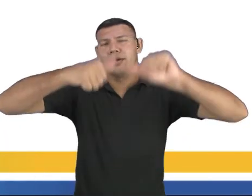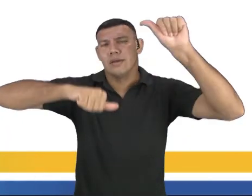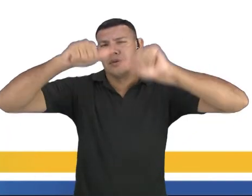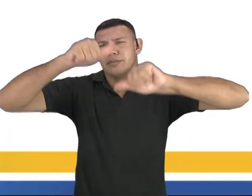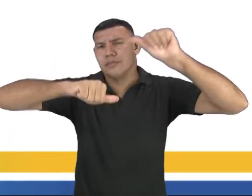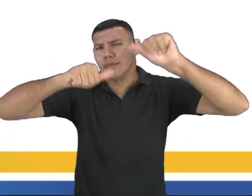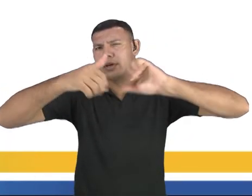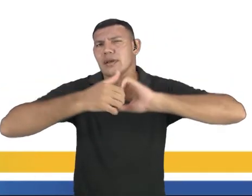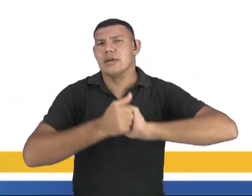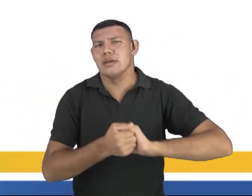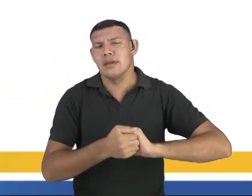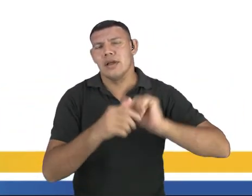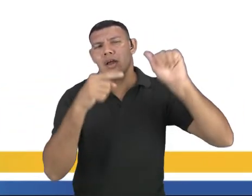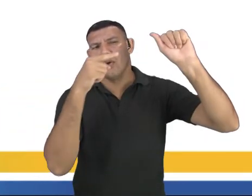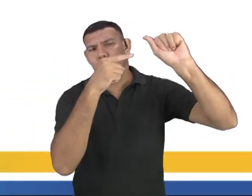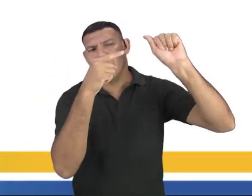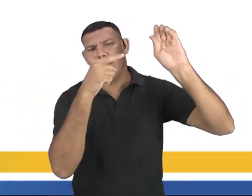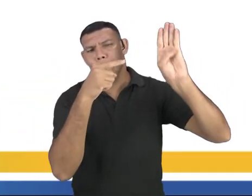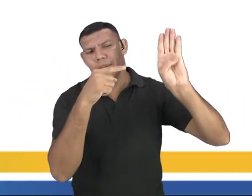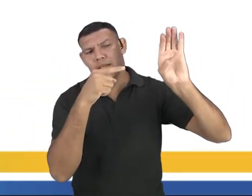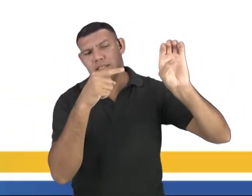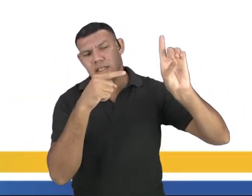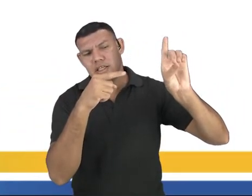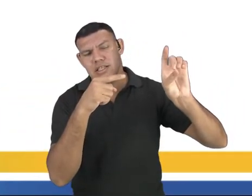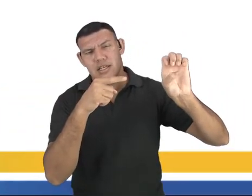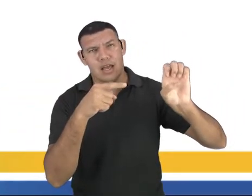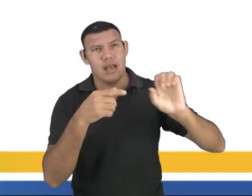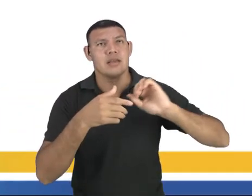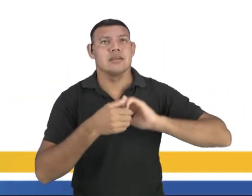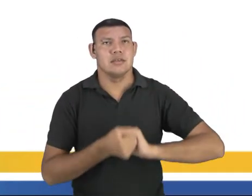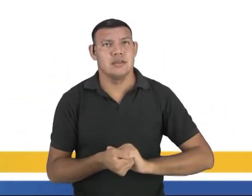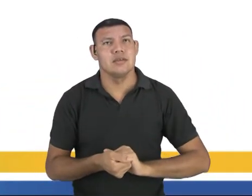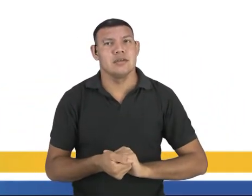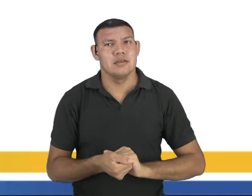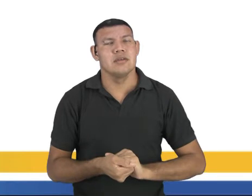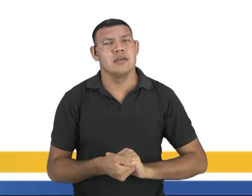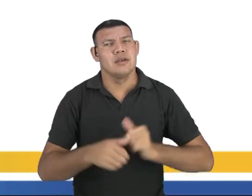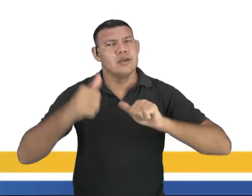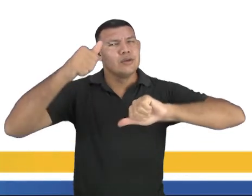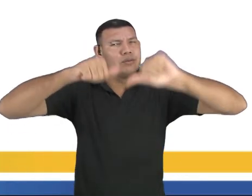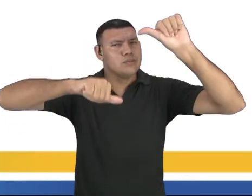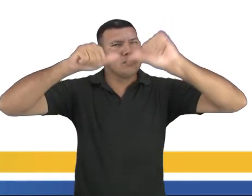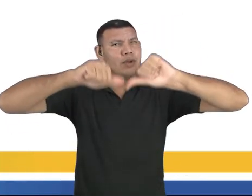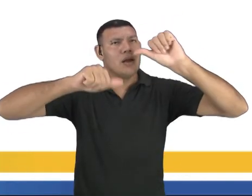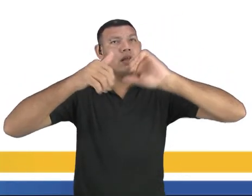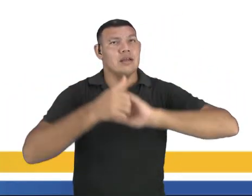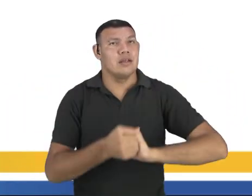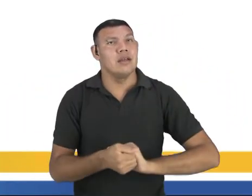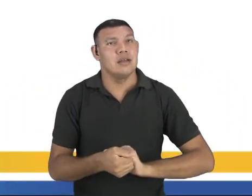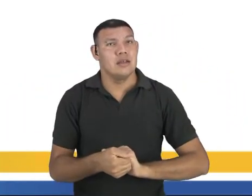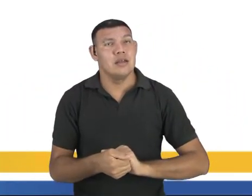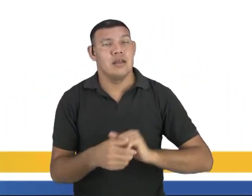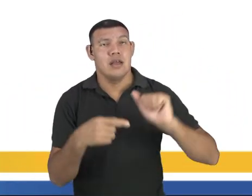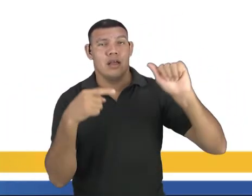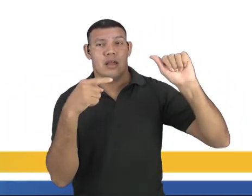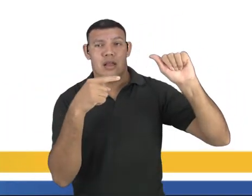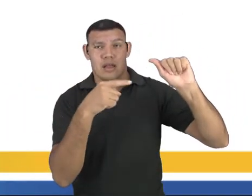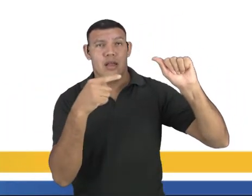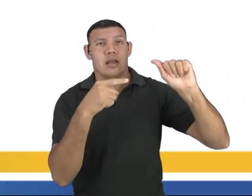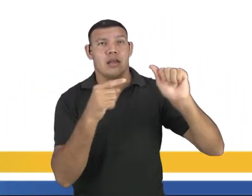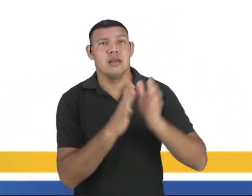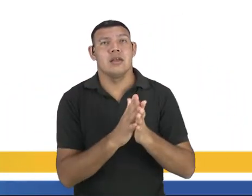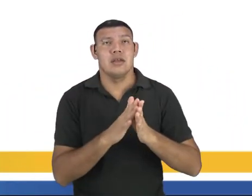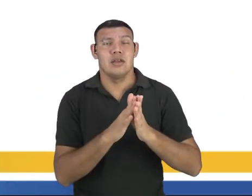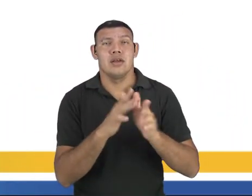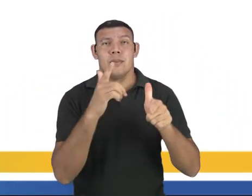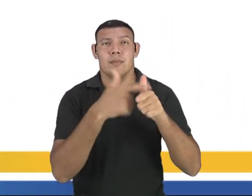cada uma das alternativas. A letra A problematiza uma